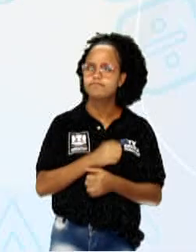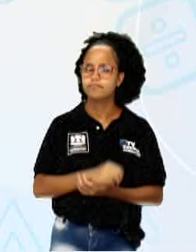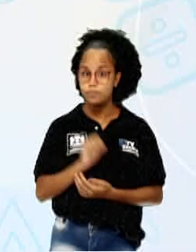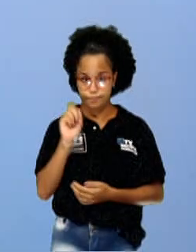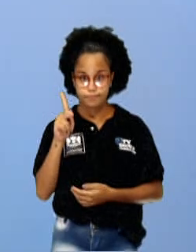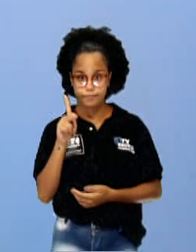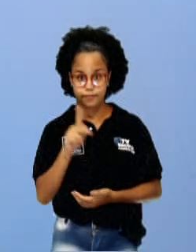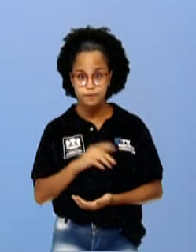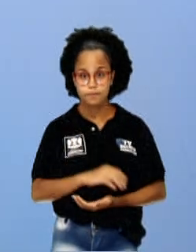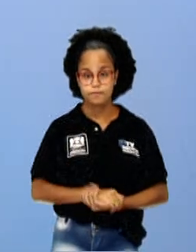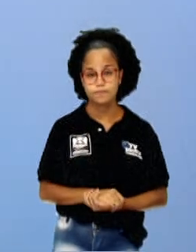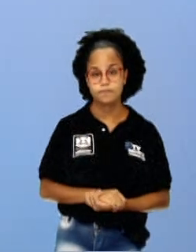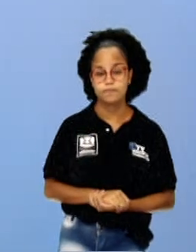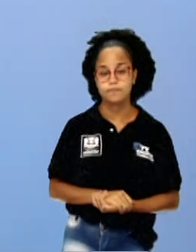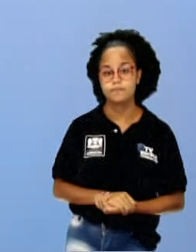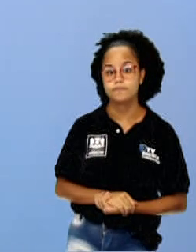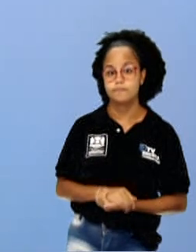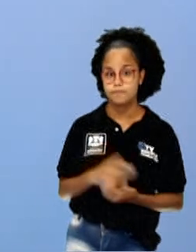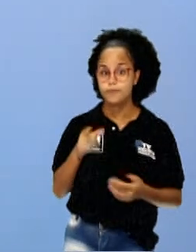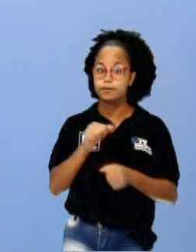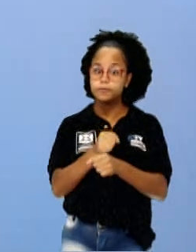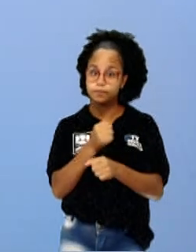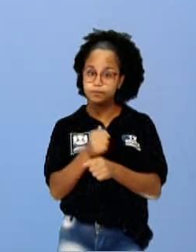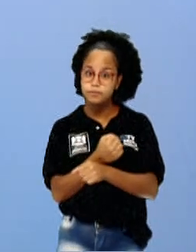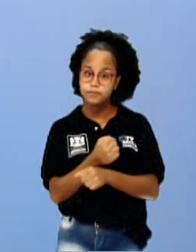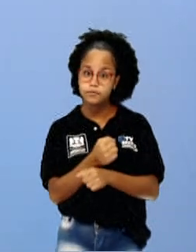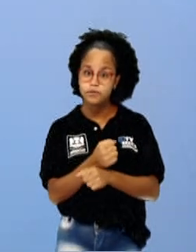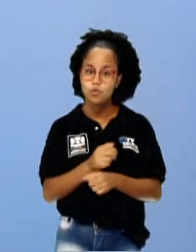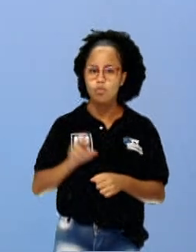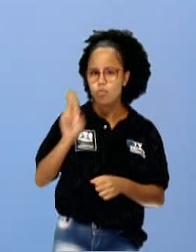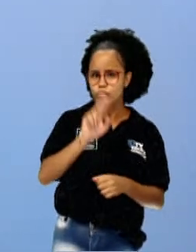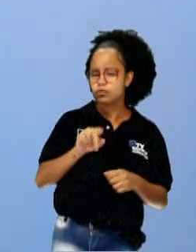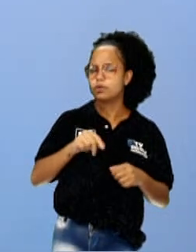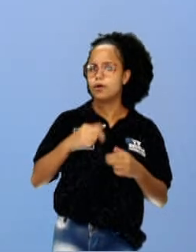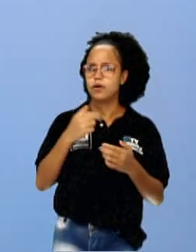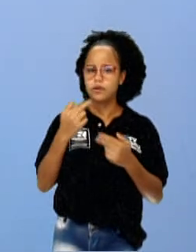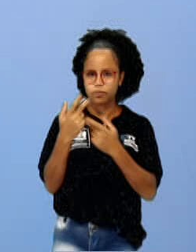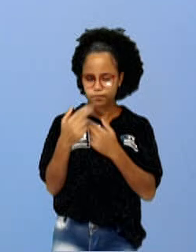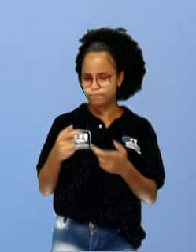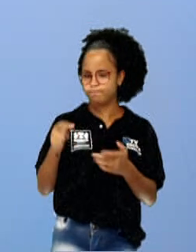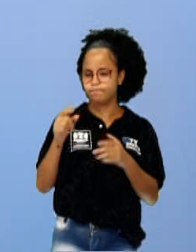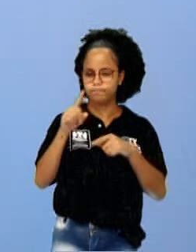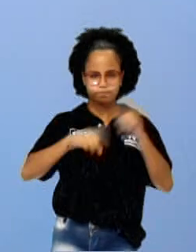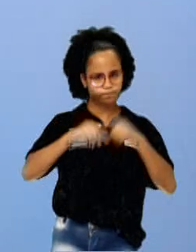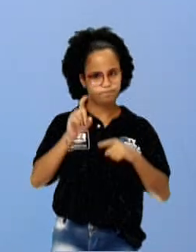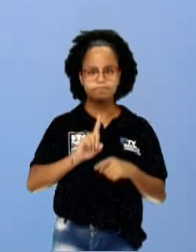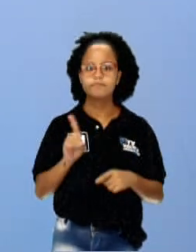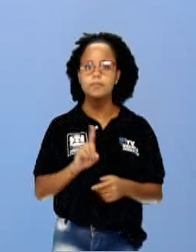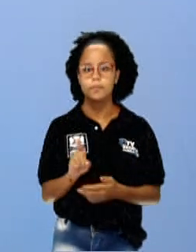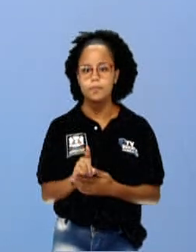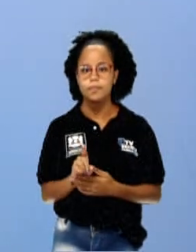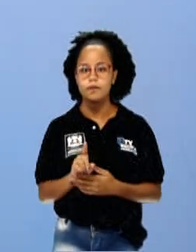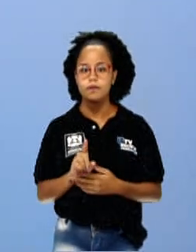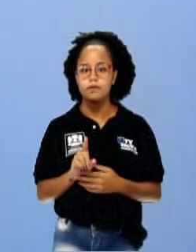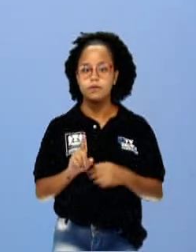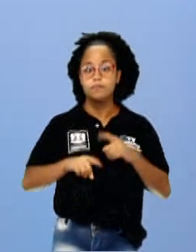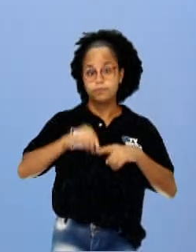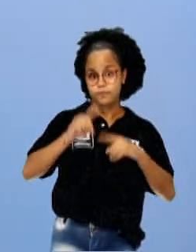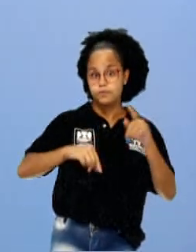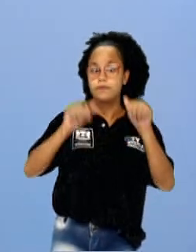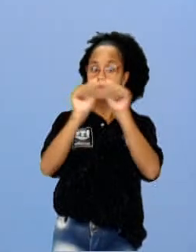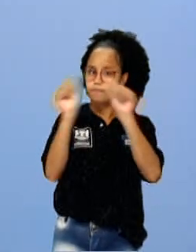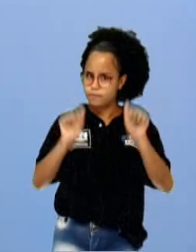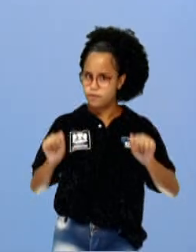ok? Porém, essas obras não usam o mesmo material. Então, a gente vai ver que a materialidade na arte